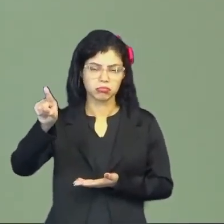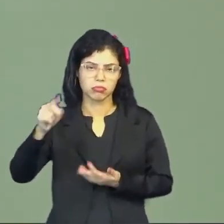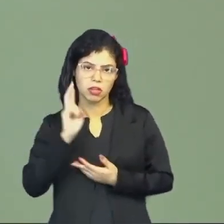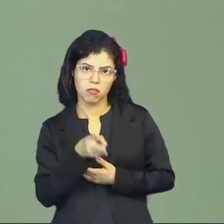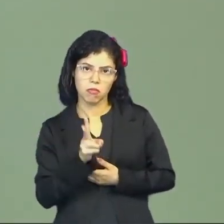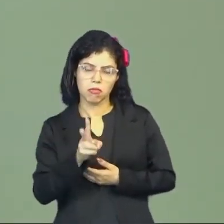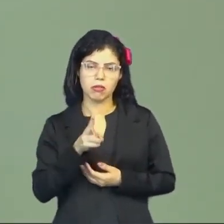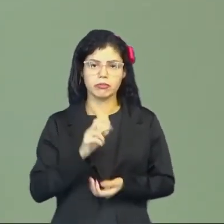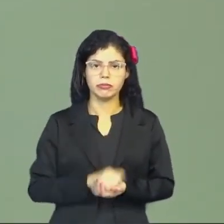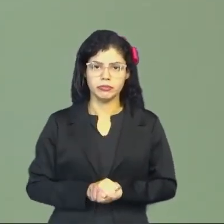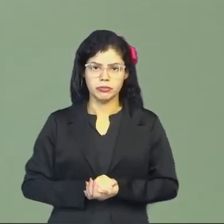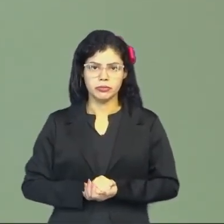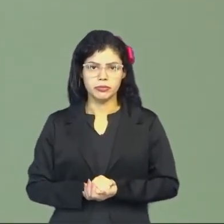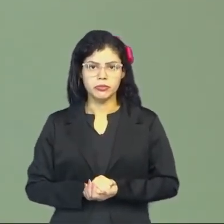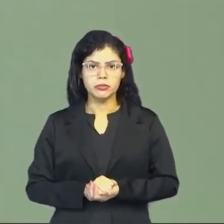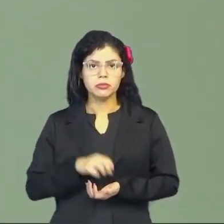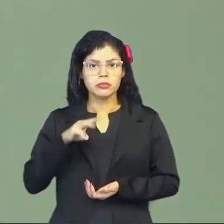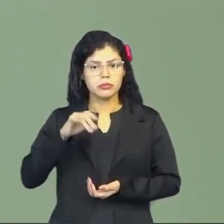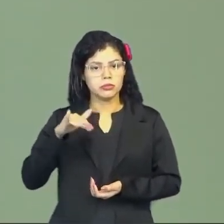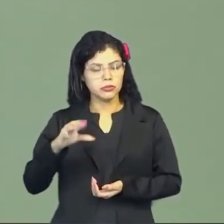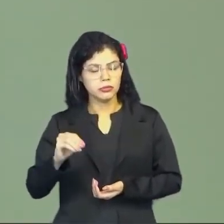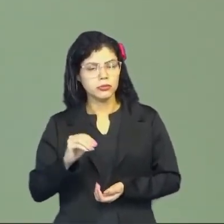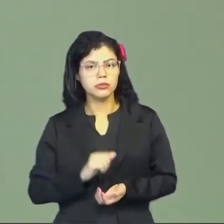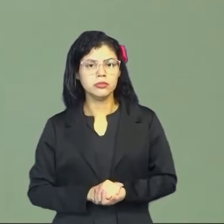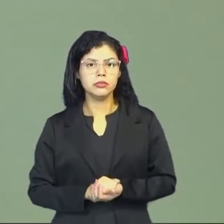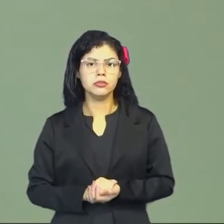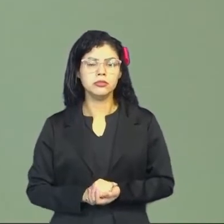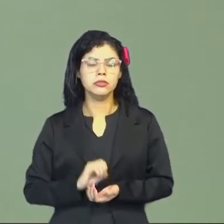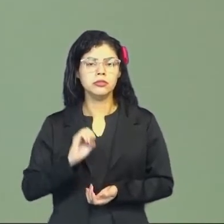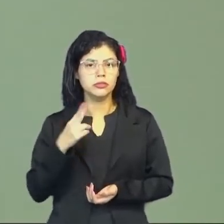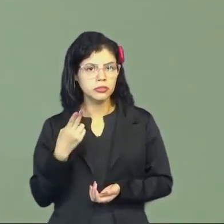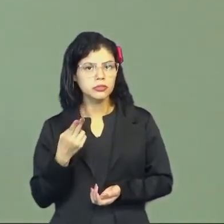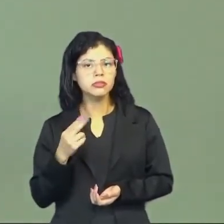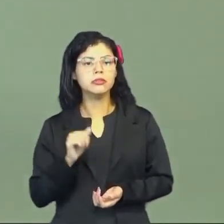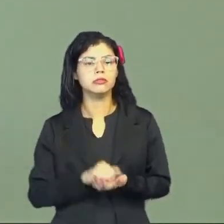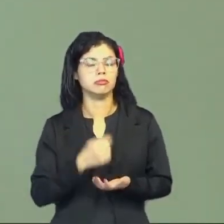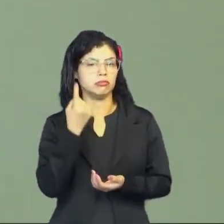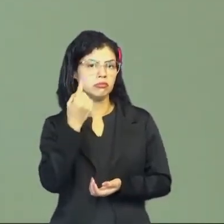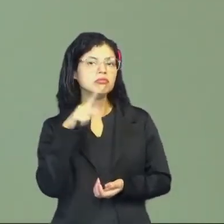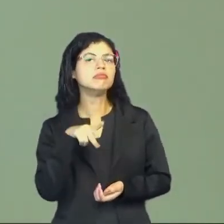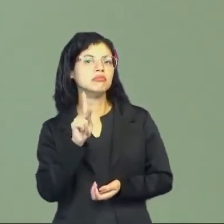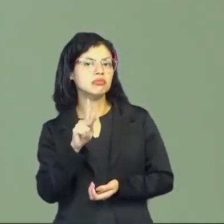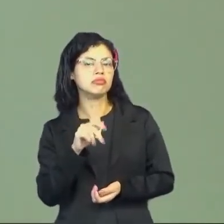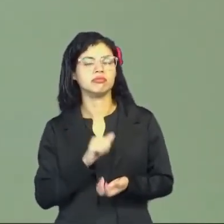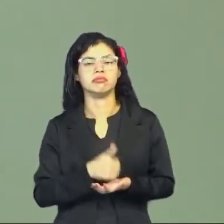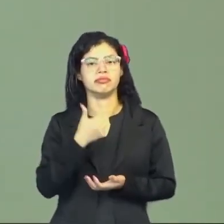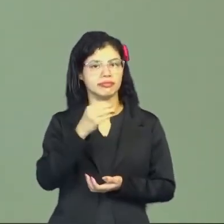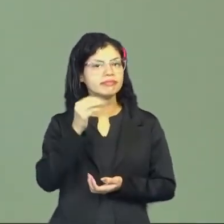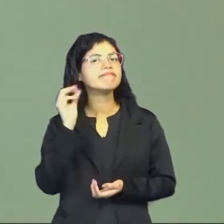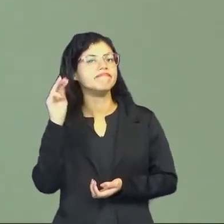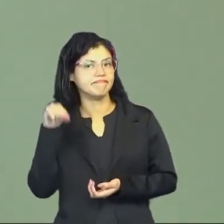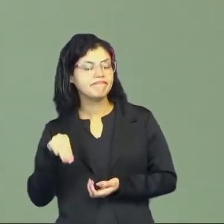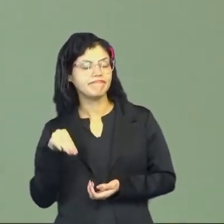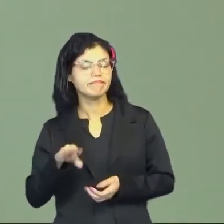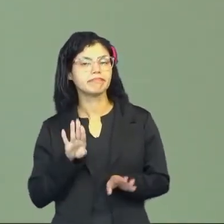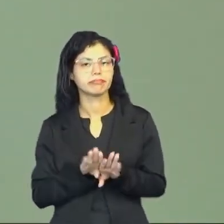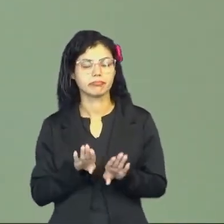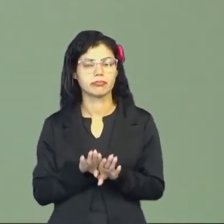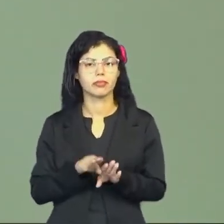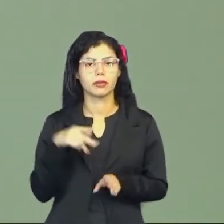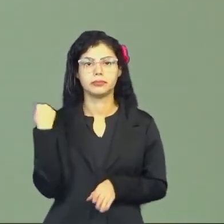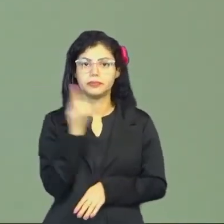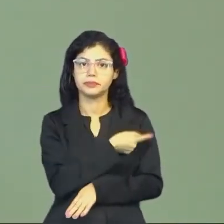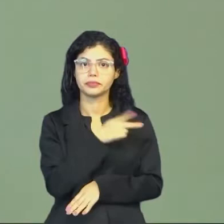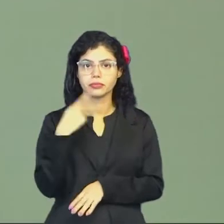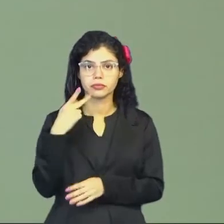Mesmo que seja meio metro ou meio quilômetro, um quilômetro, cem metros, dez metros. Nós